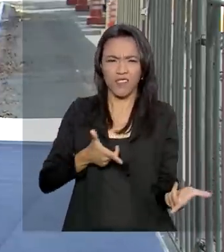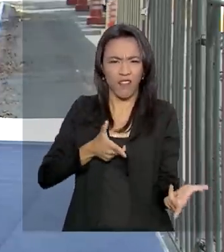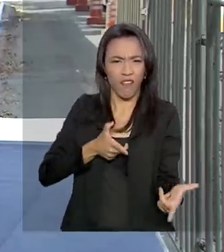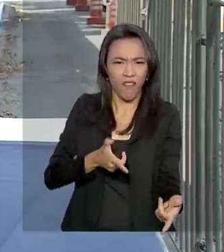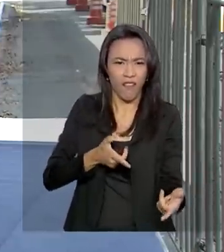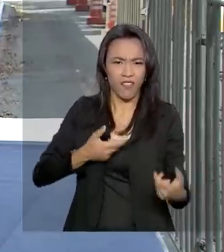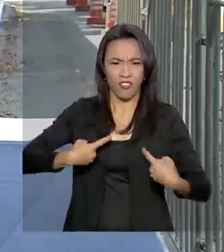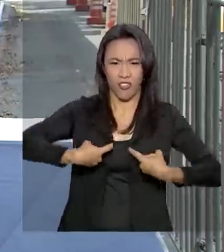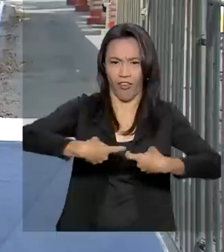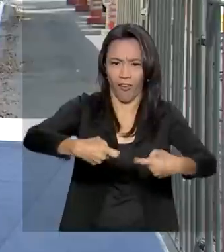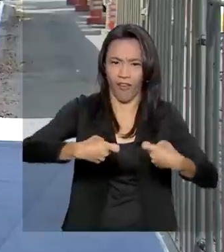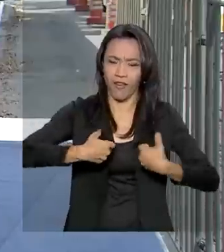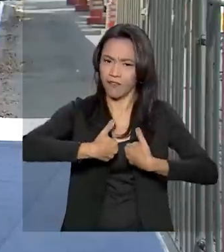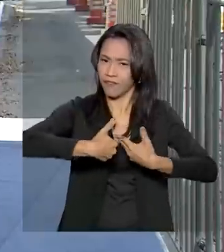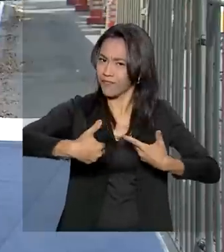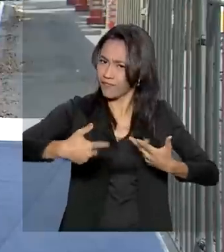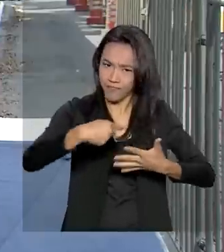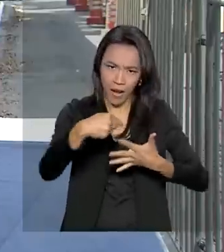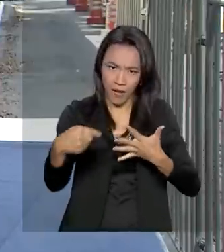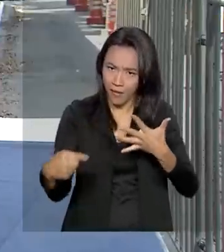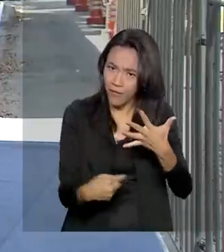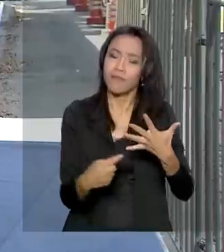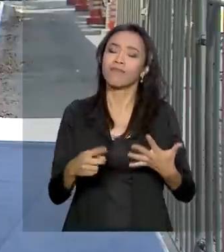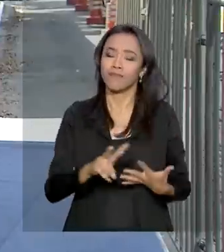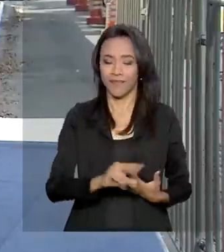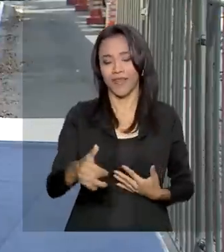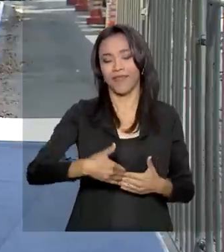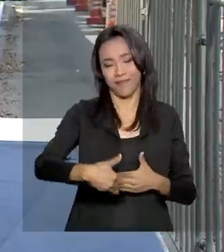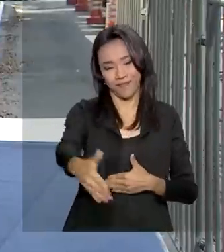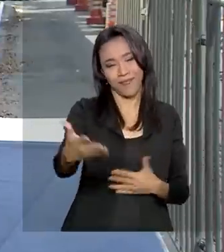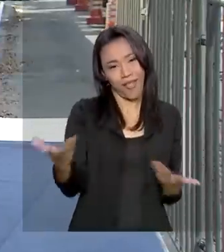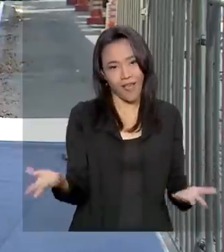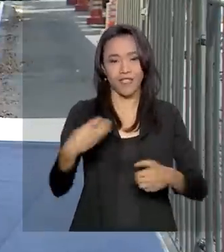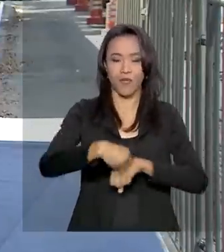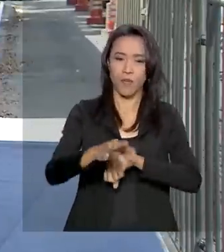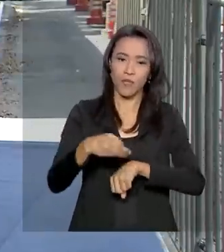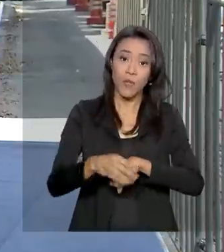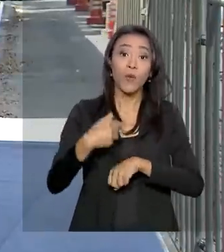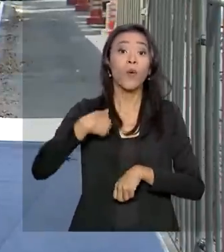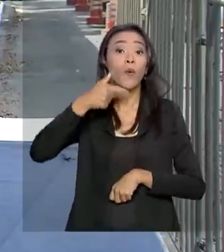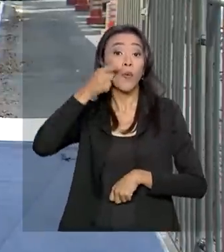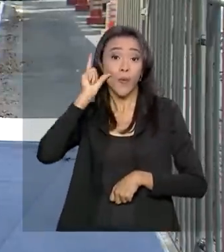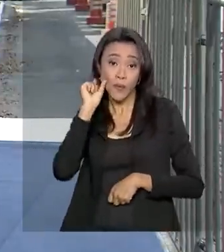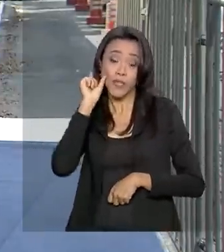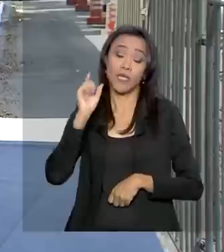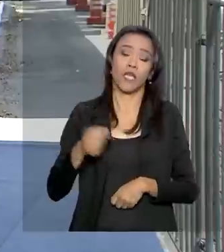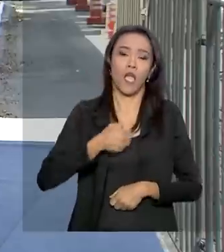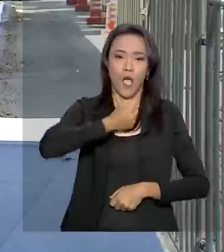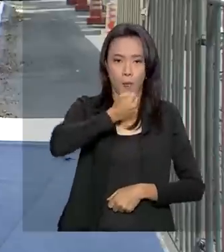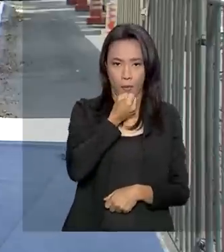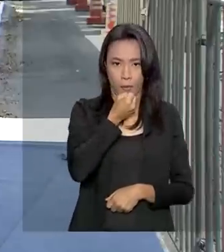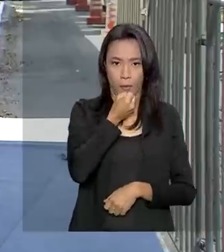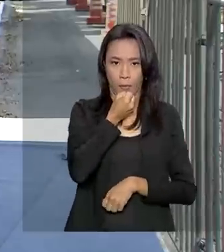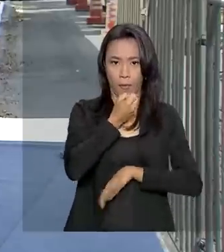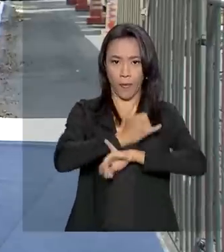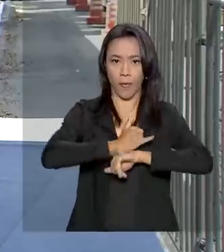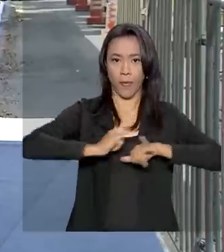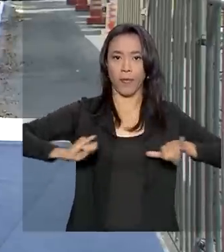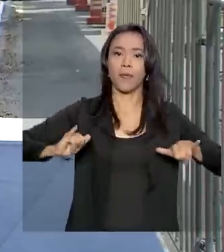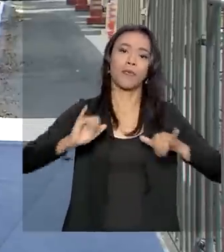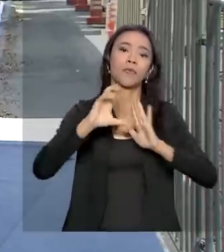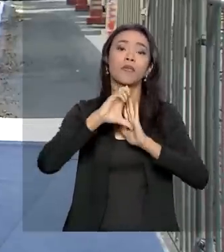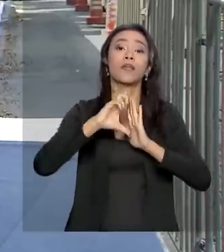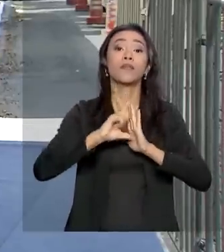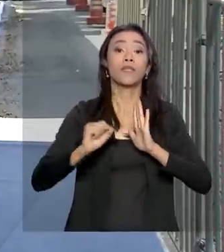5 a 7 de setembro. Renata, então essas são as informações. Ontem, o porta-voz da Presidência da República trouxe esses detalhes